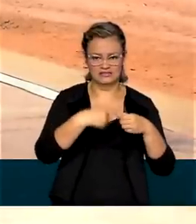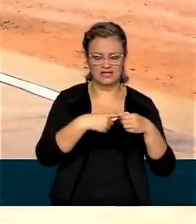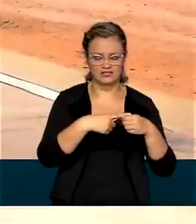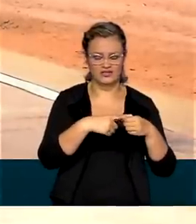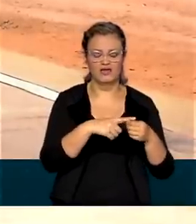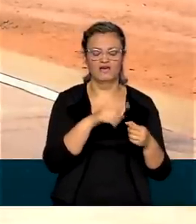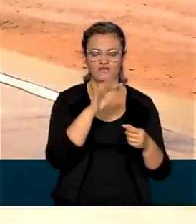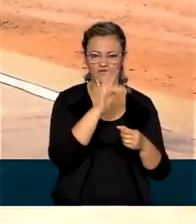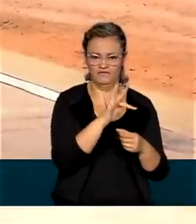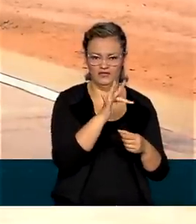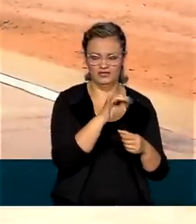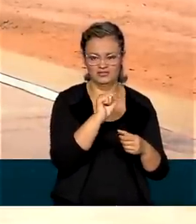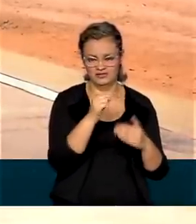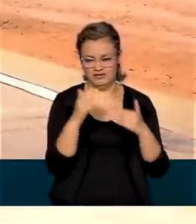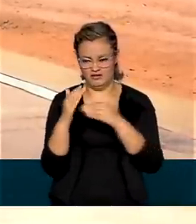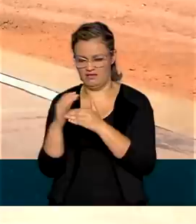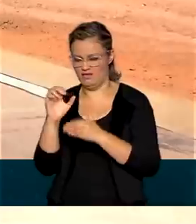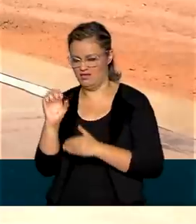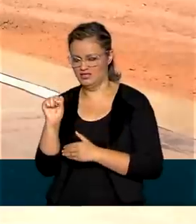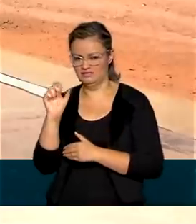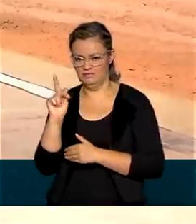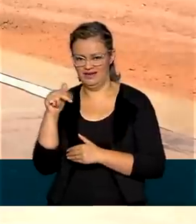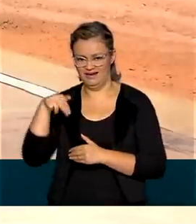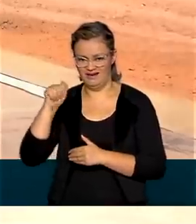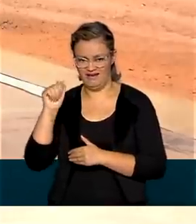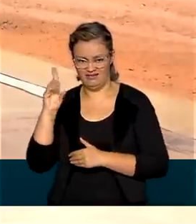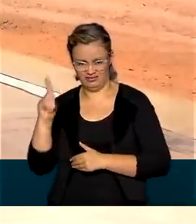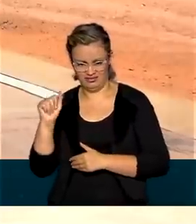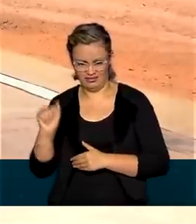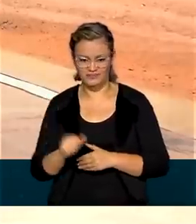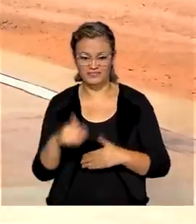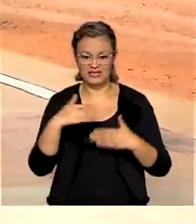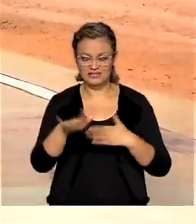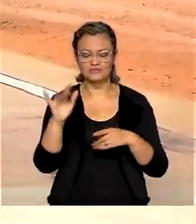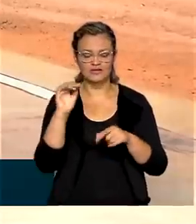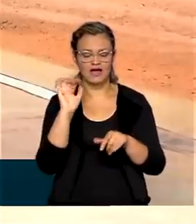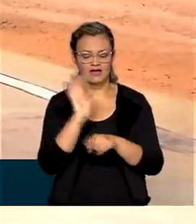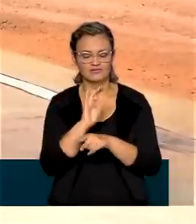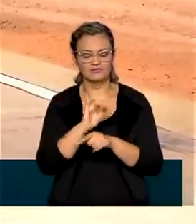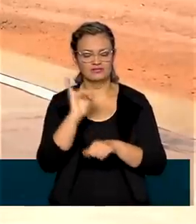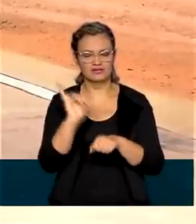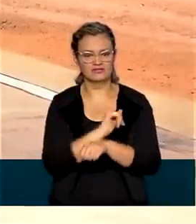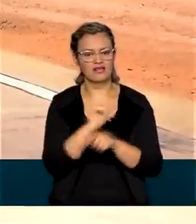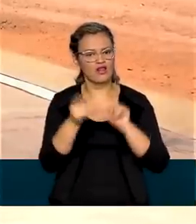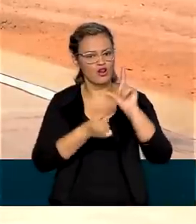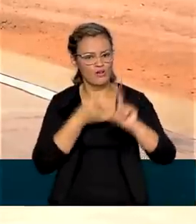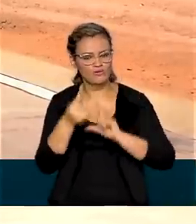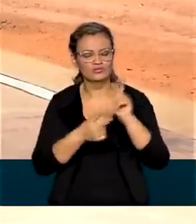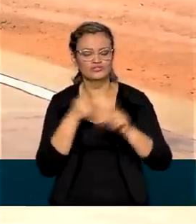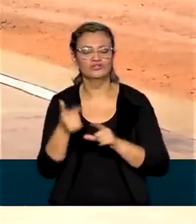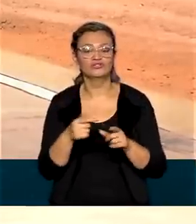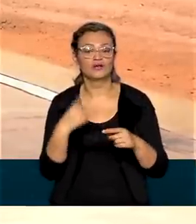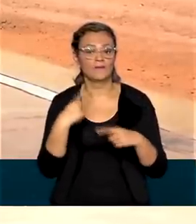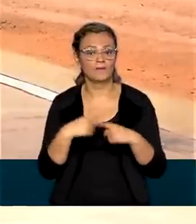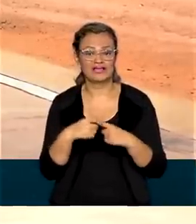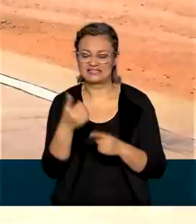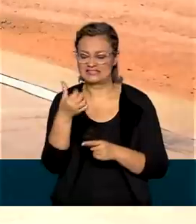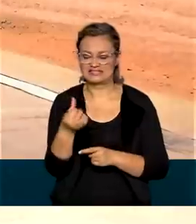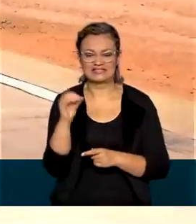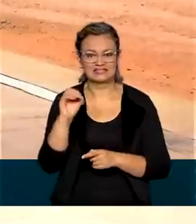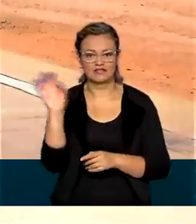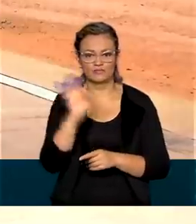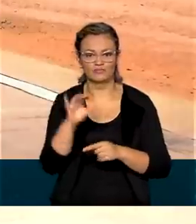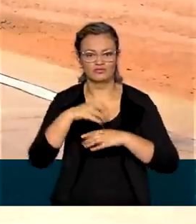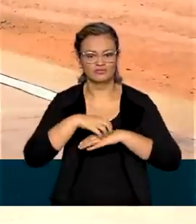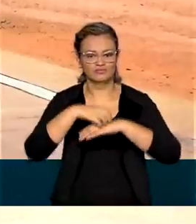baianas de Feira de Santana e Esplanada. Essa obra vai favorecer a logística industrial de todo o país, já que 60% de